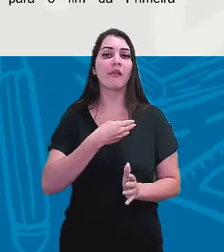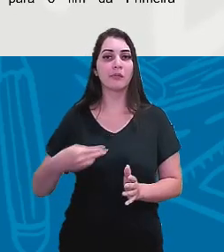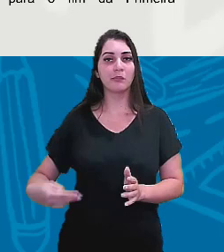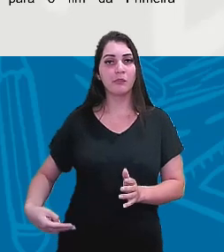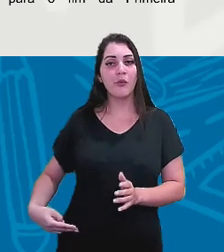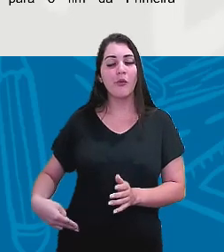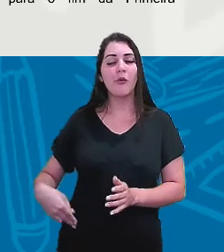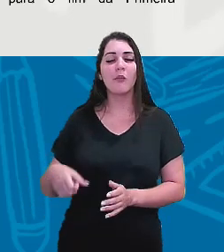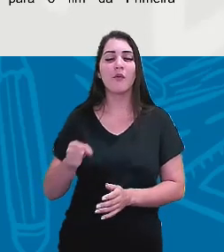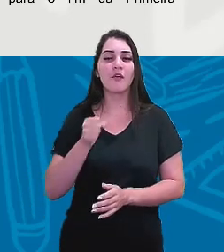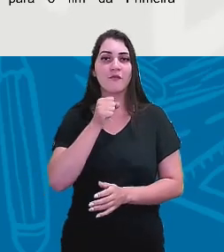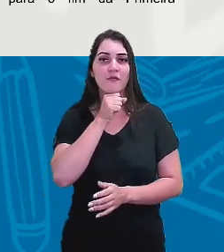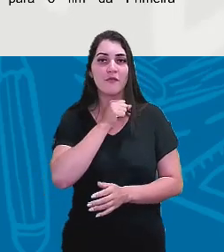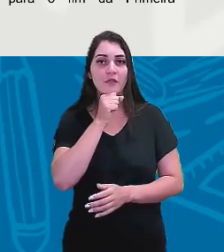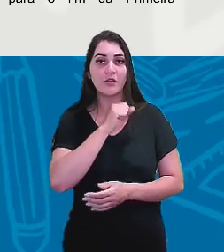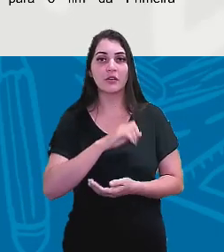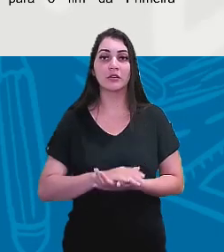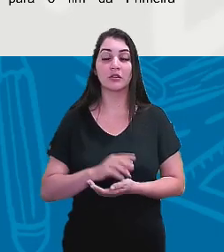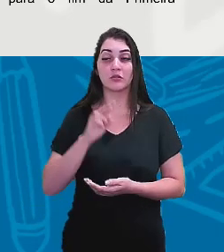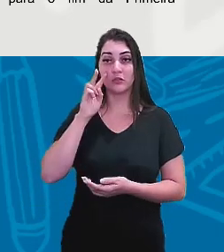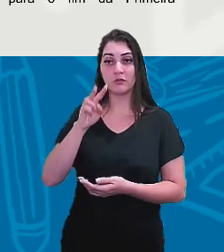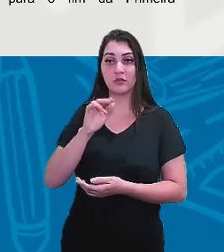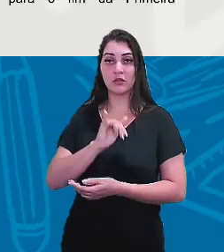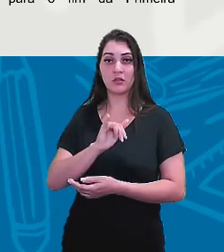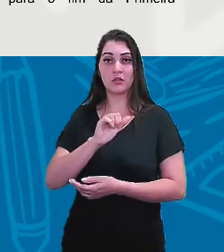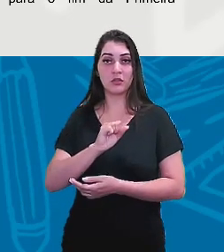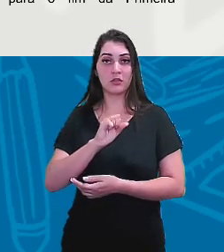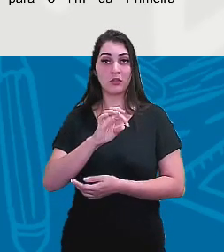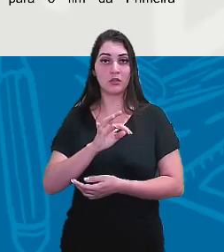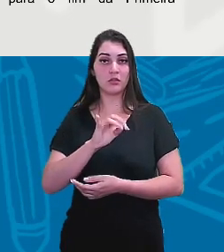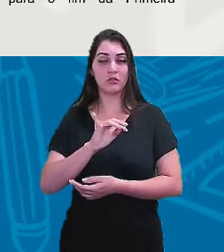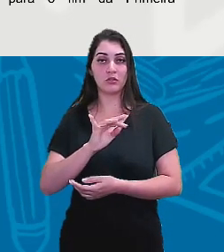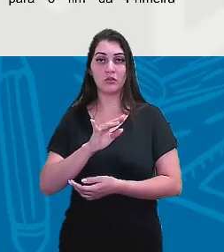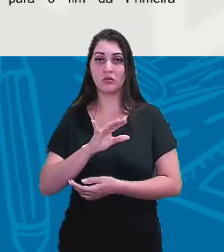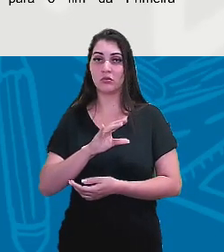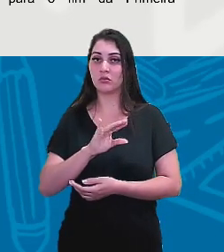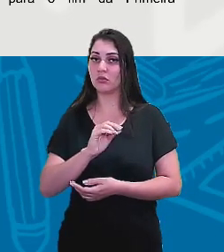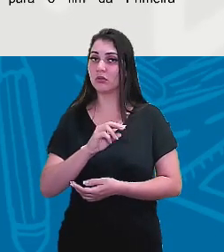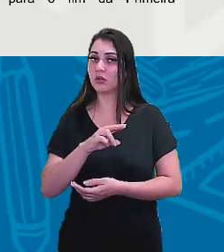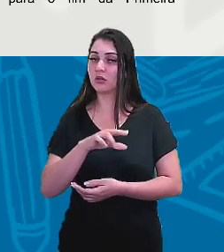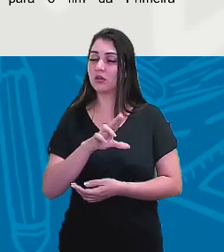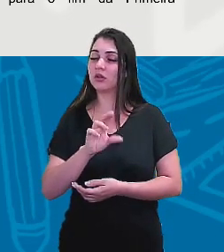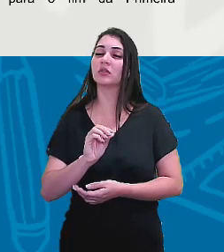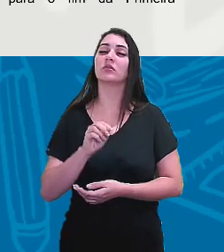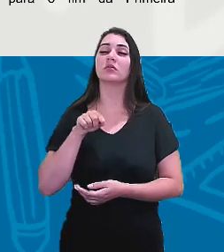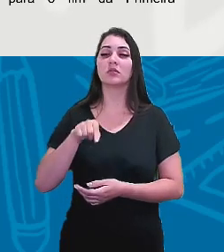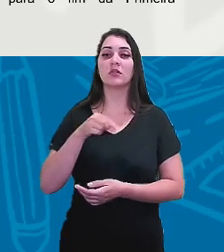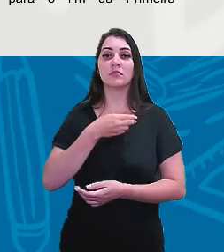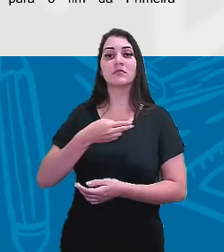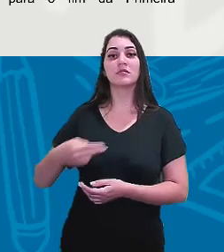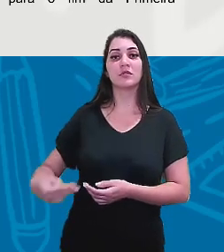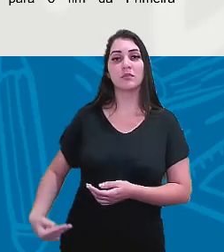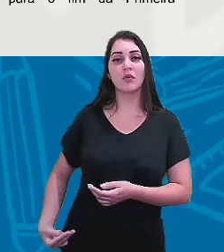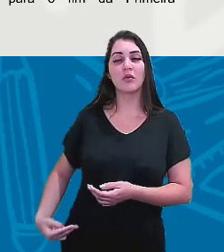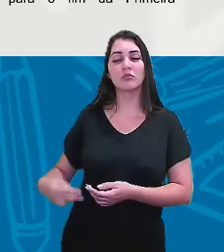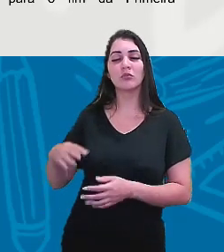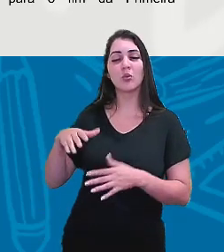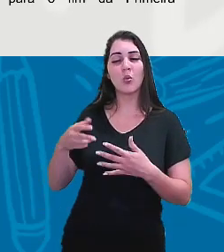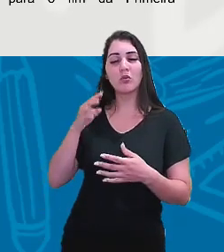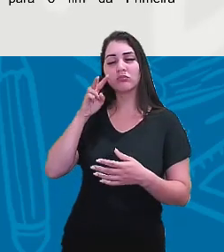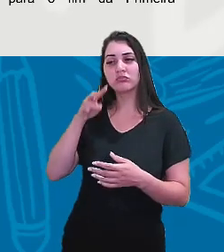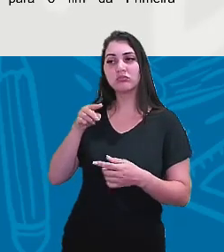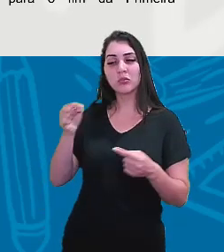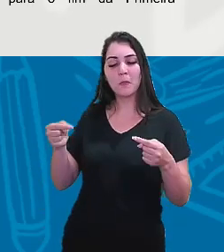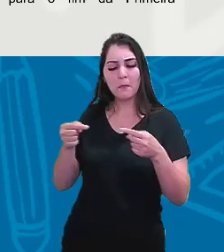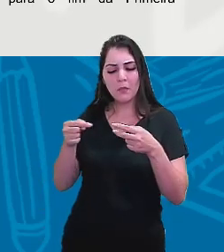A gente vai ver que a institucionalização dessa Primeira República, que, do ponto de vista pontual,